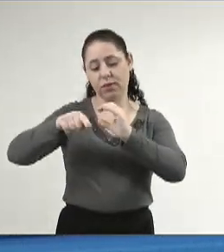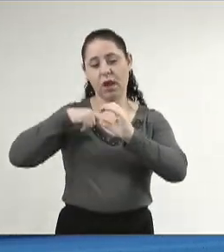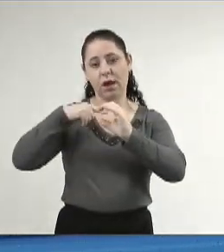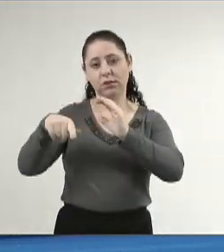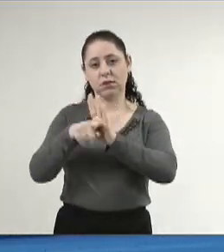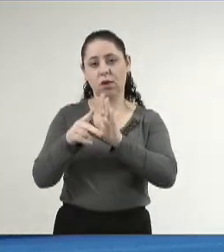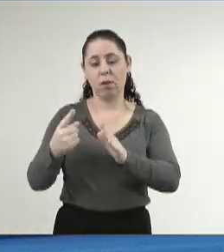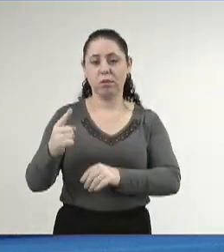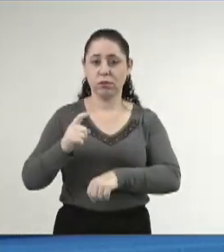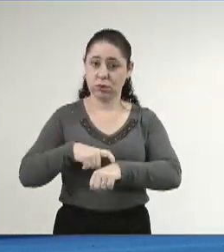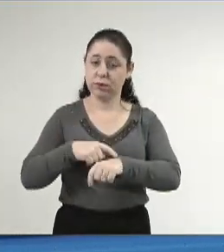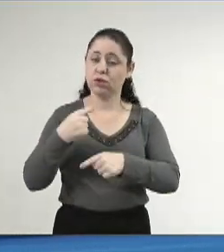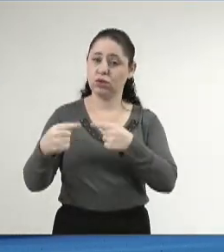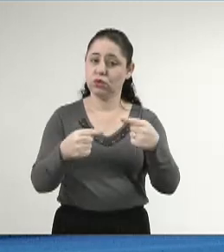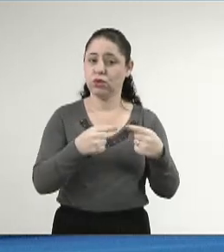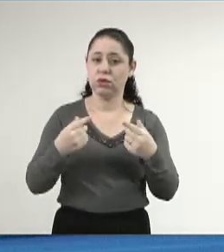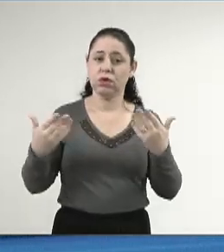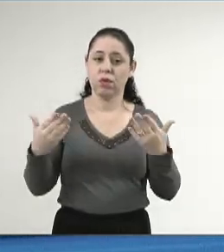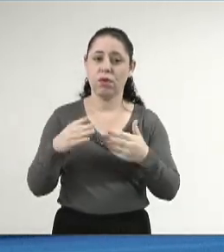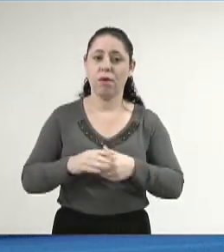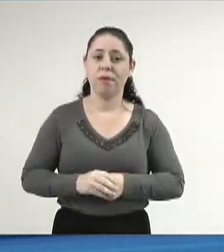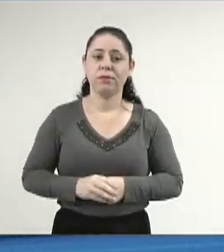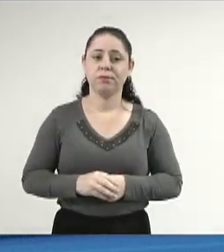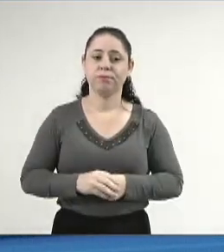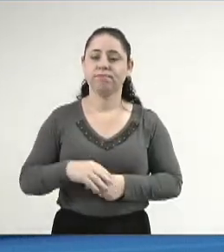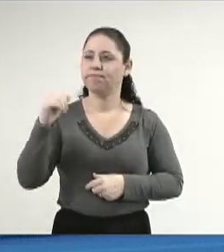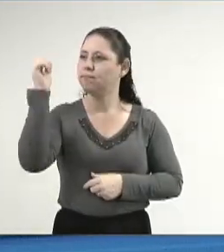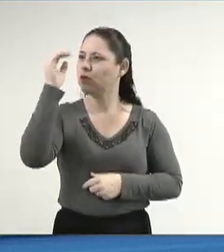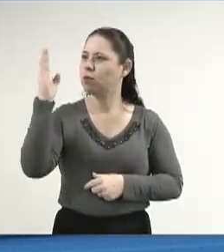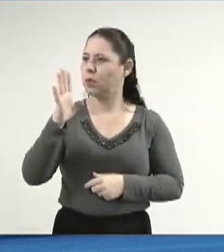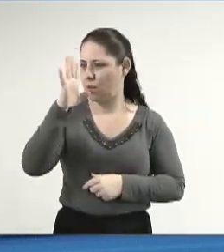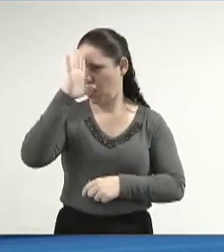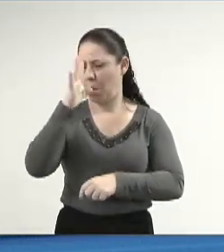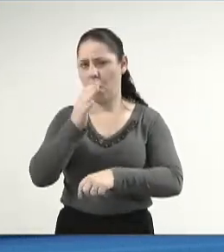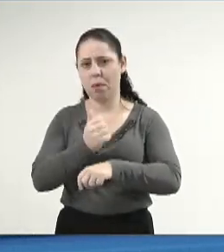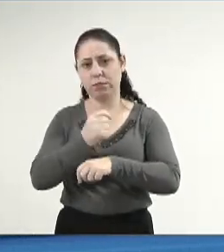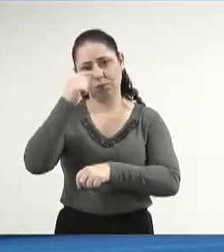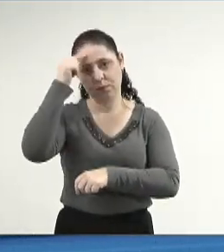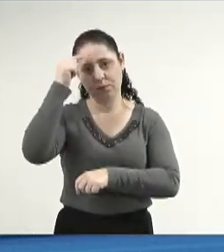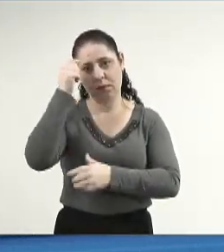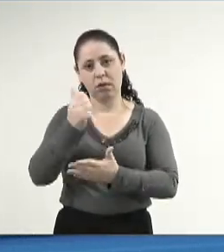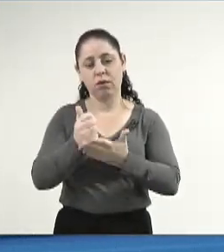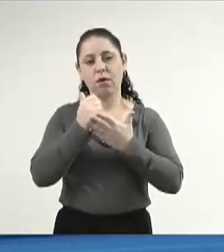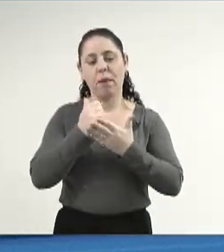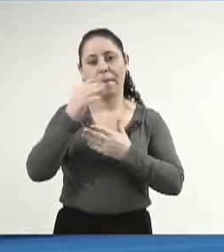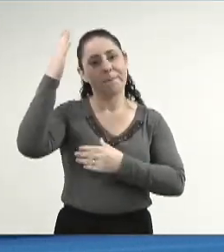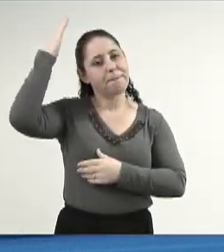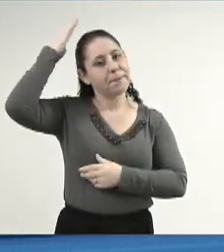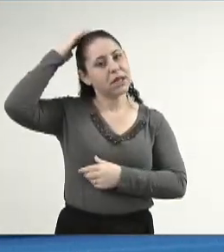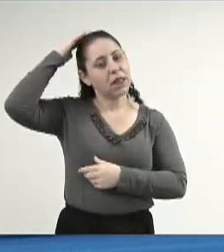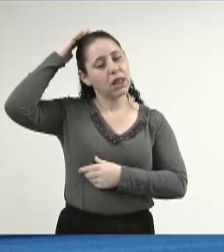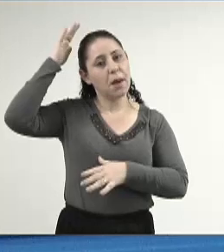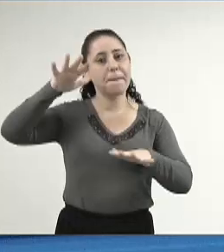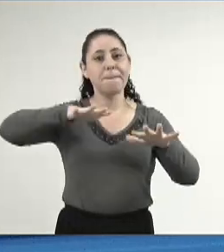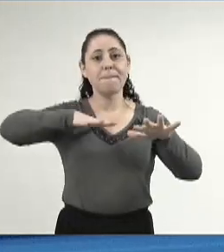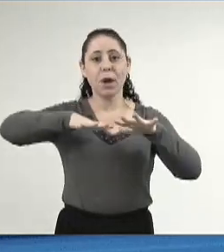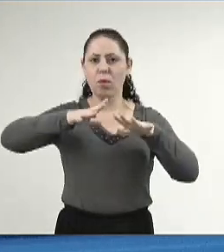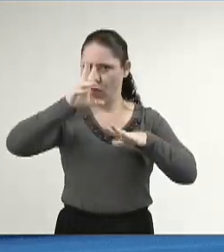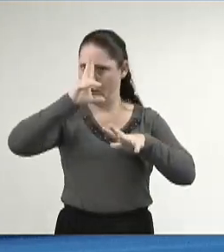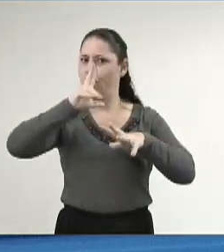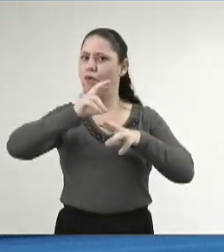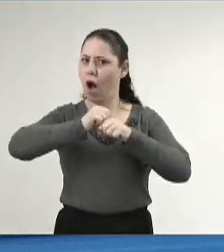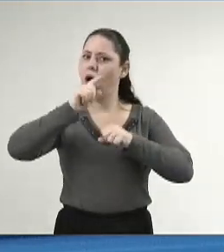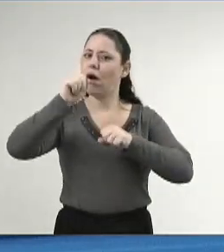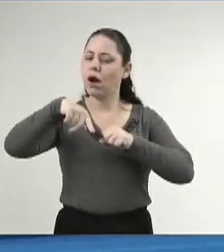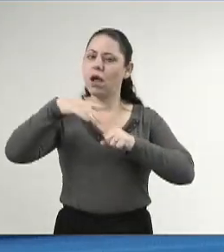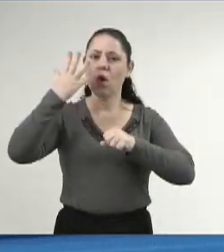nós estamos discutindo aqui e no Brasil, e principalmente o senhor Zé Teixeira trouxe aqui no Paraná, um movimento muito forte.